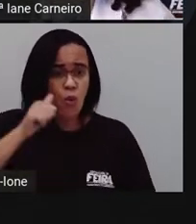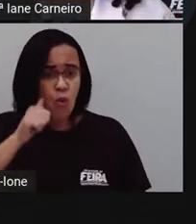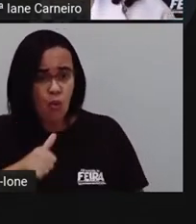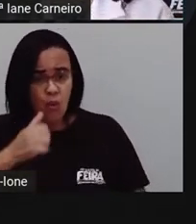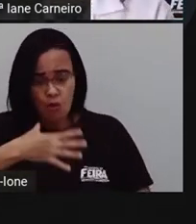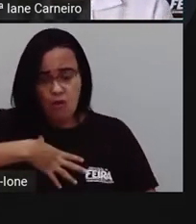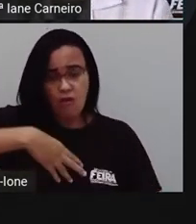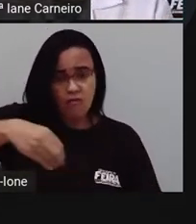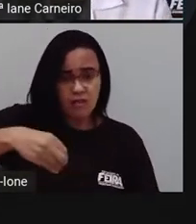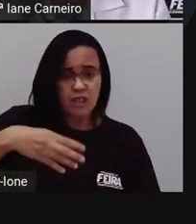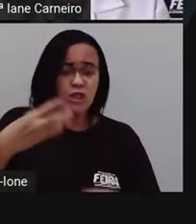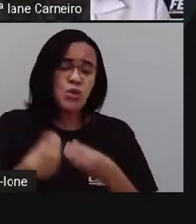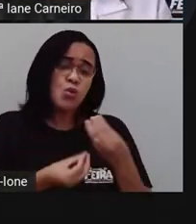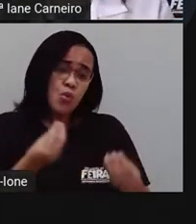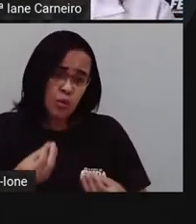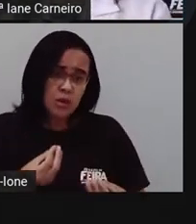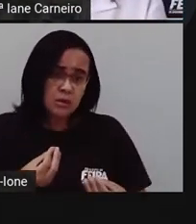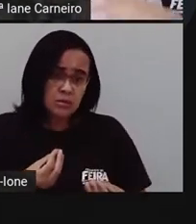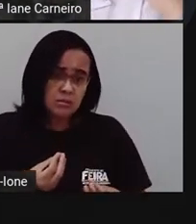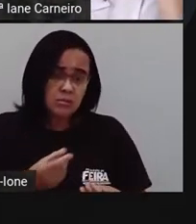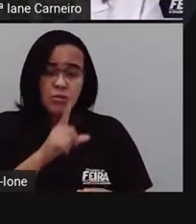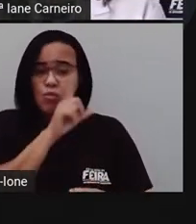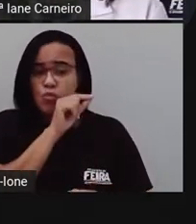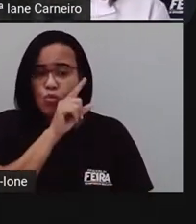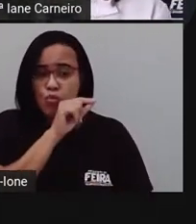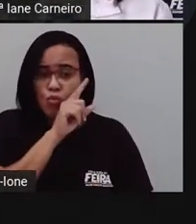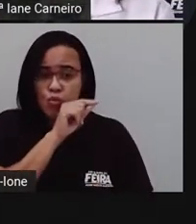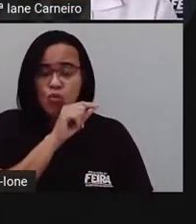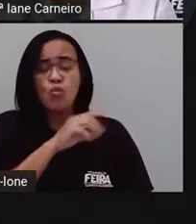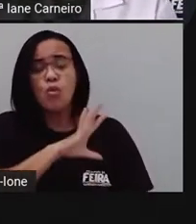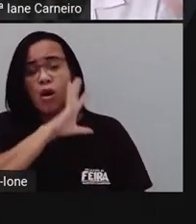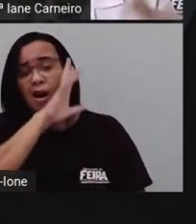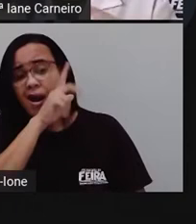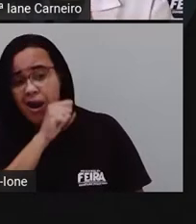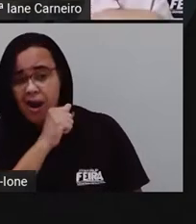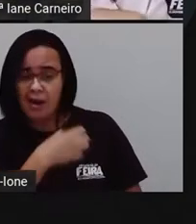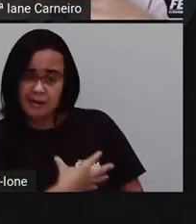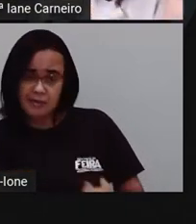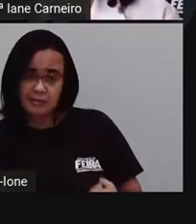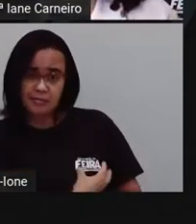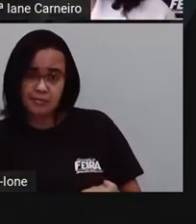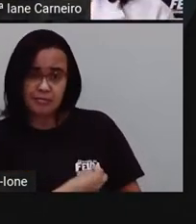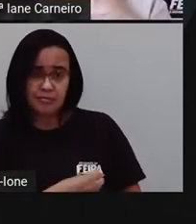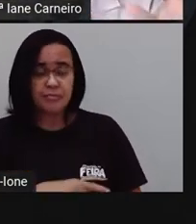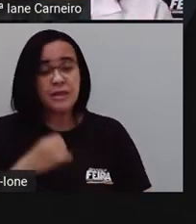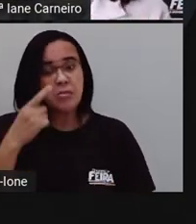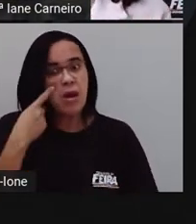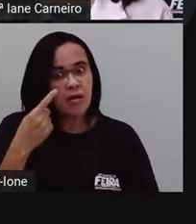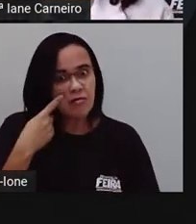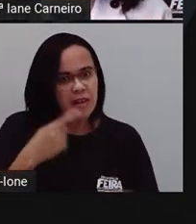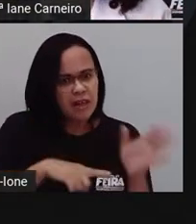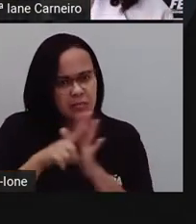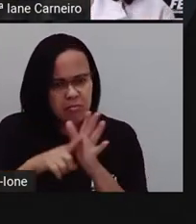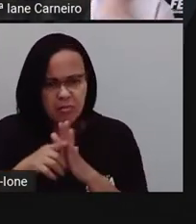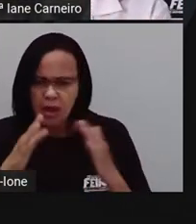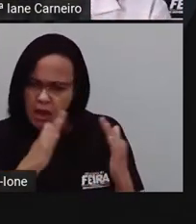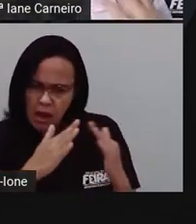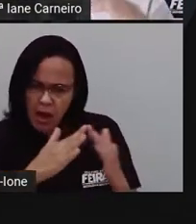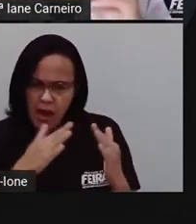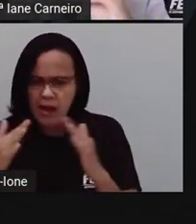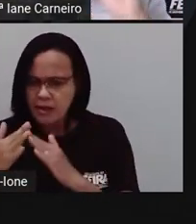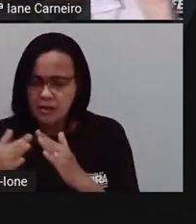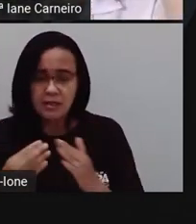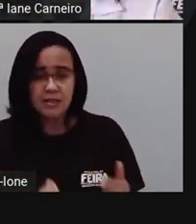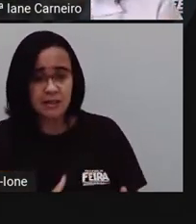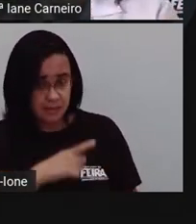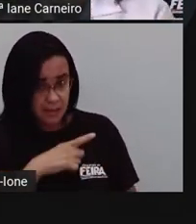filhotes, quantas aves, Quantos mamíferos, né? Para ver se tem casa para todo mundo, tem comida para todo mundo, né? Então o